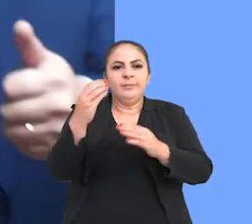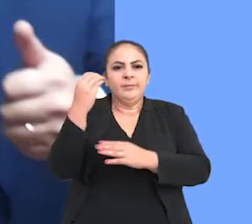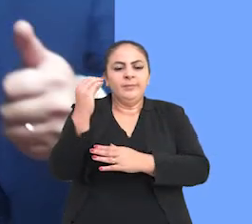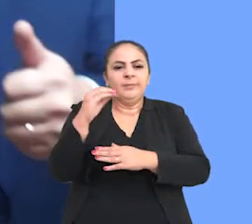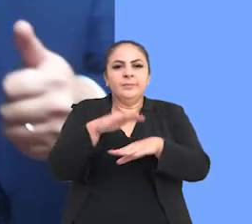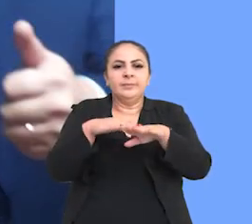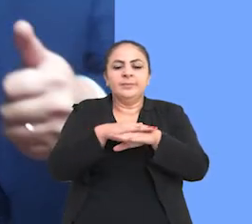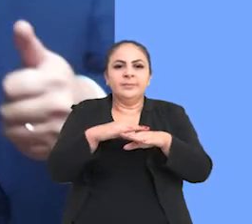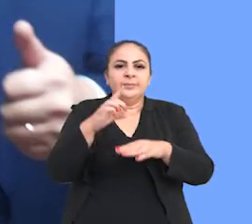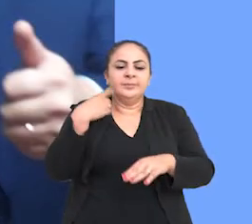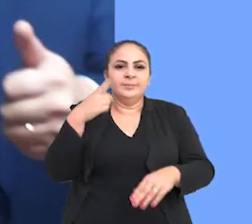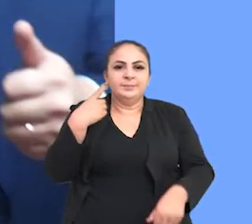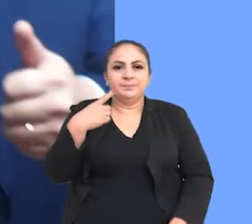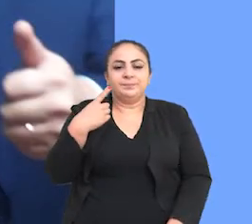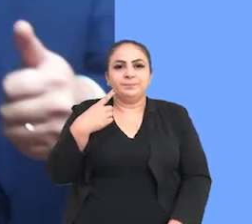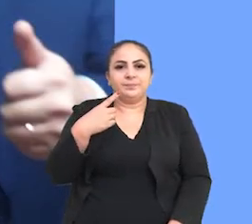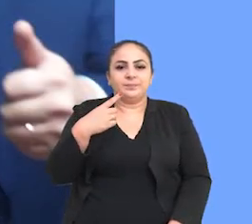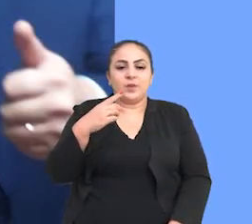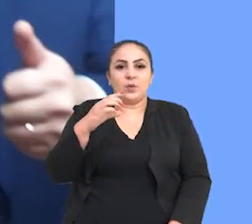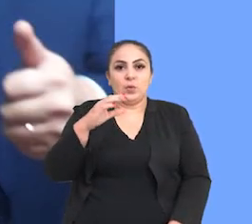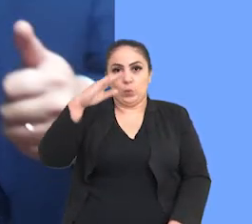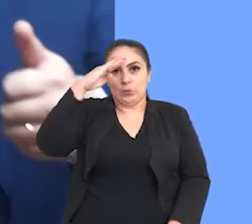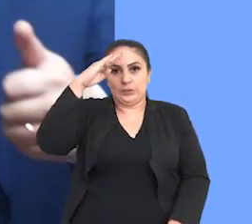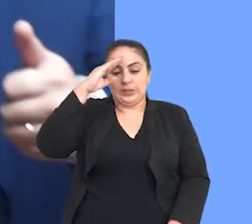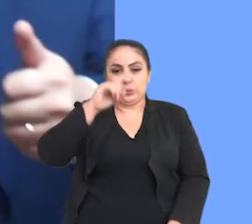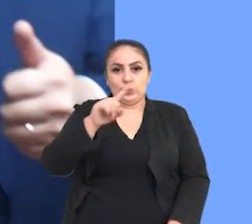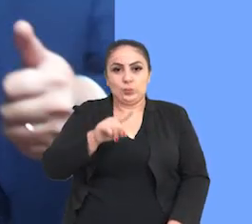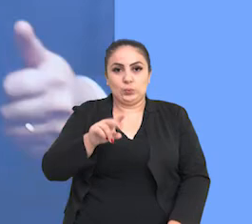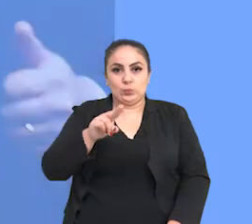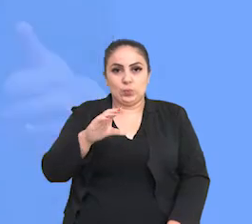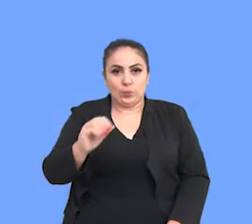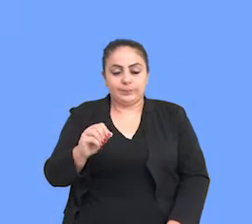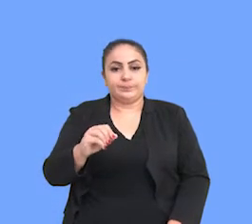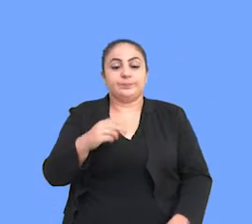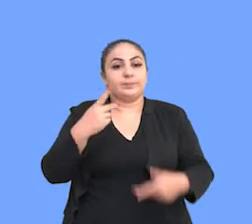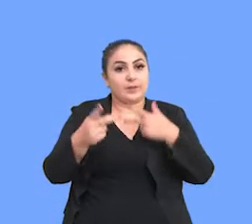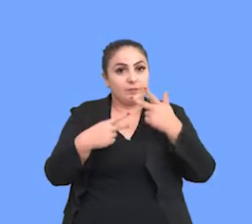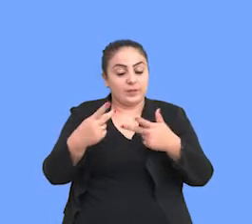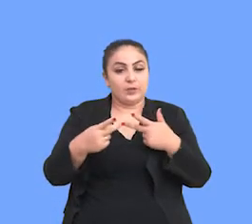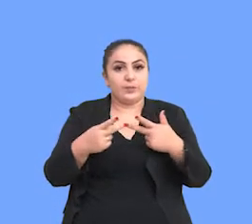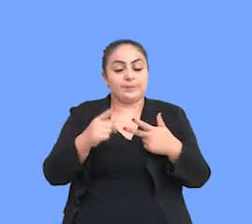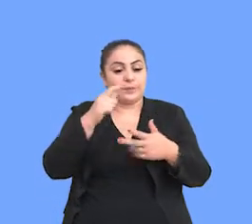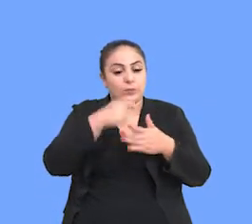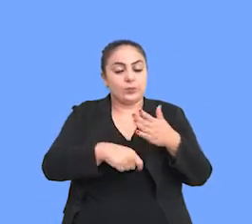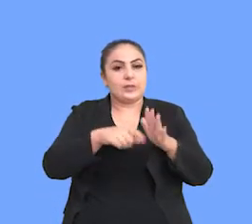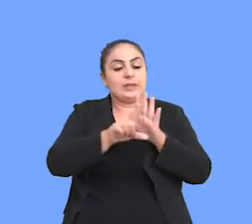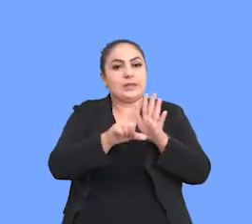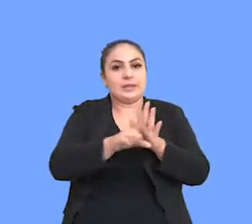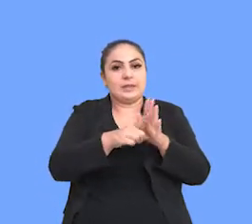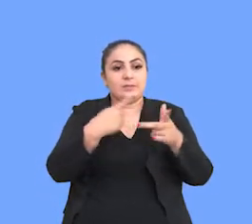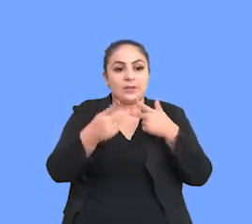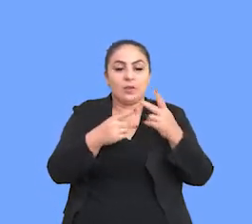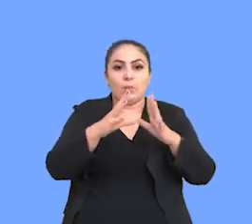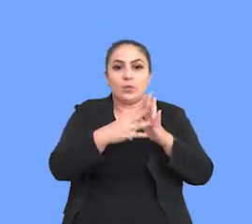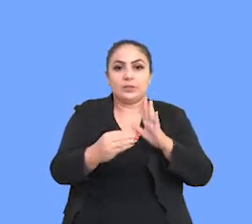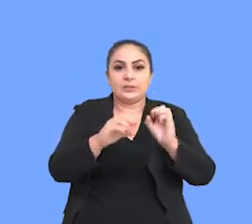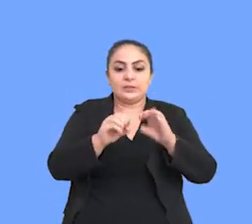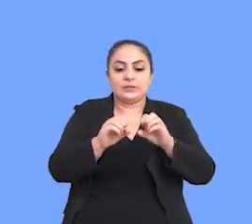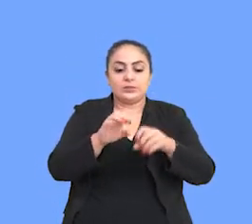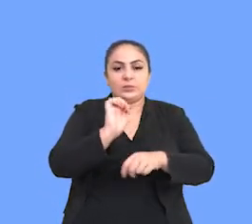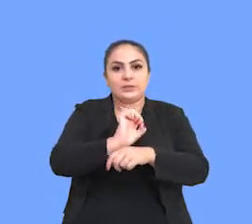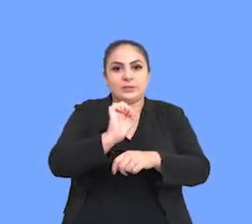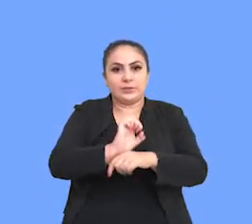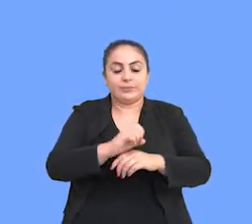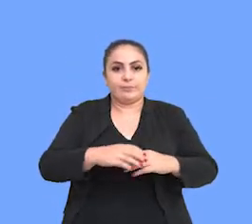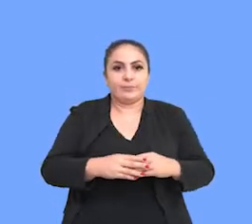Alegre conversando com o deputado, tenente Coronel Zucco. O parlamentar é autor da lei que institui este